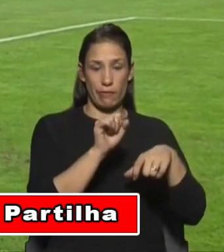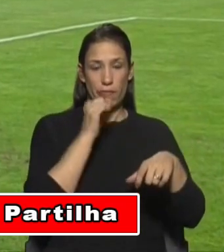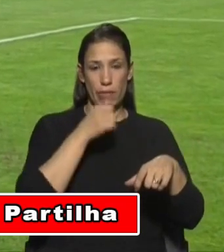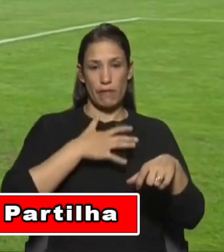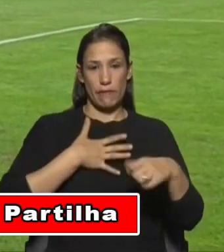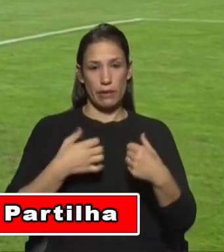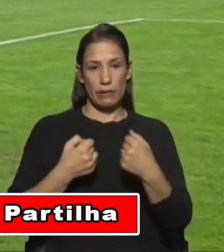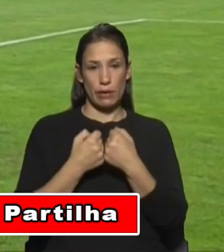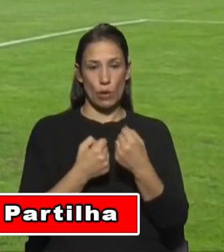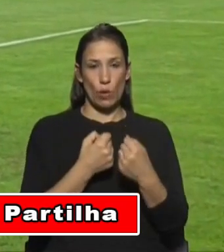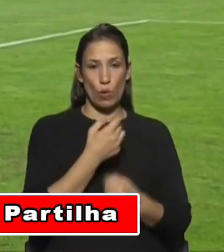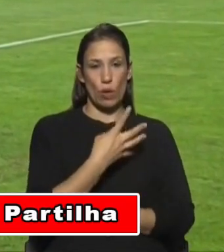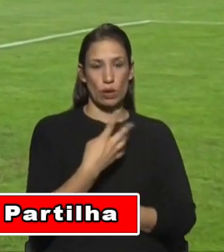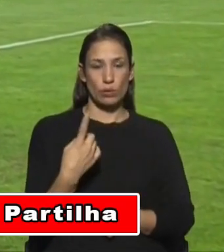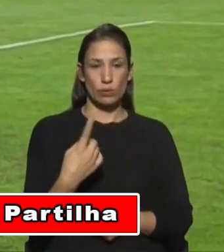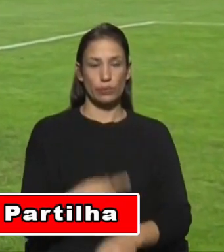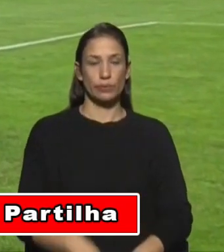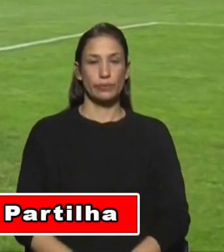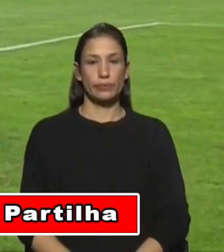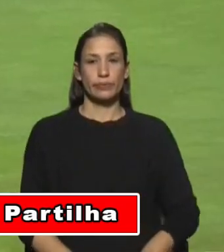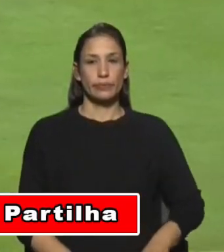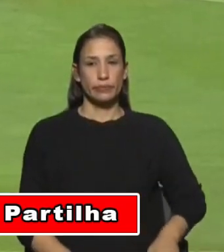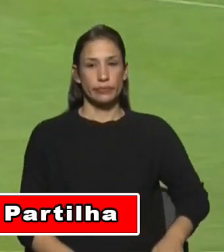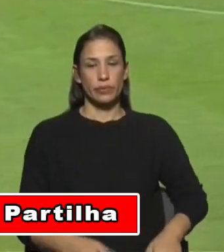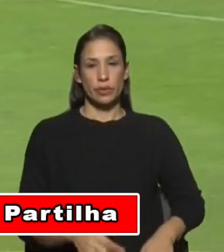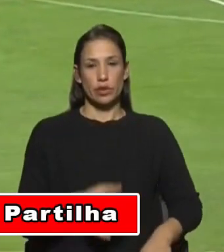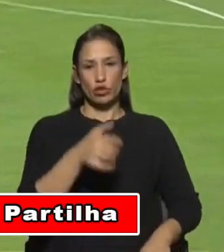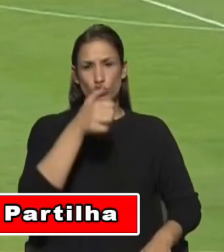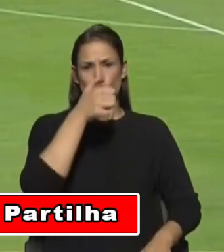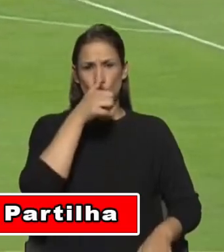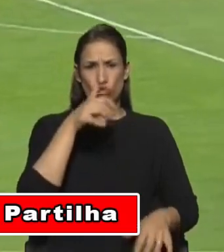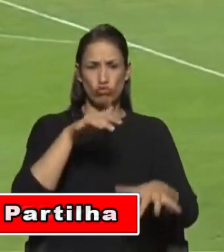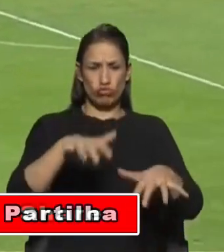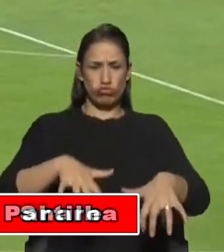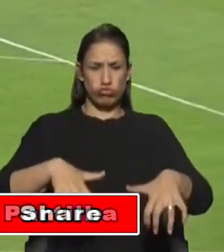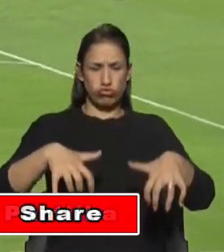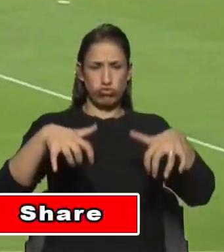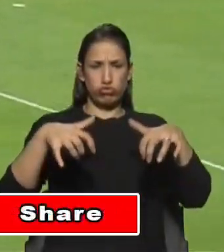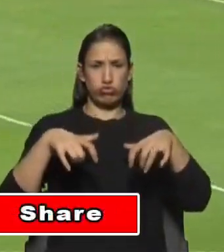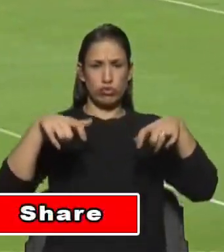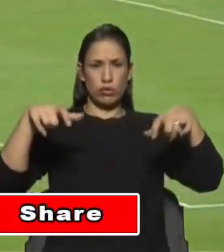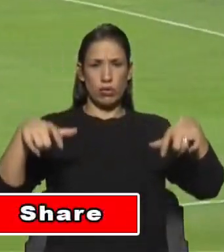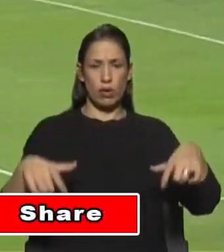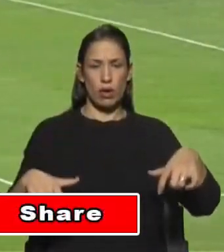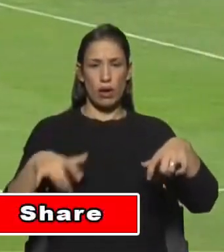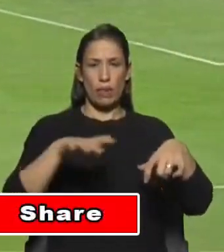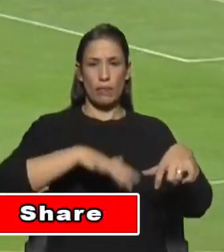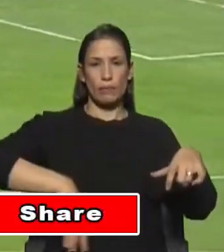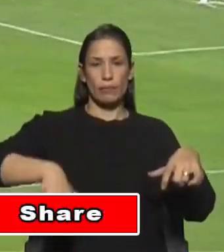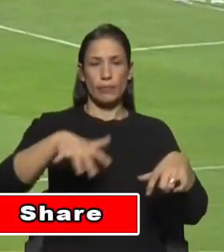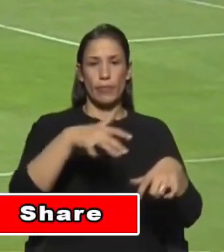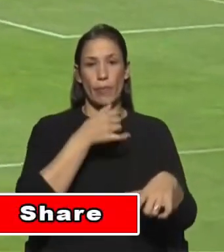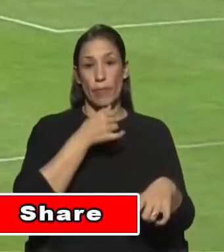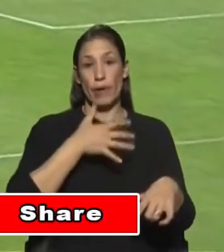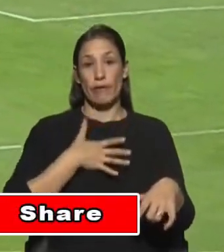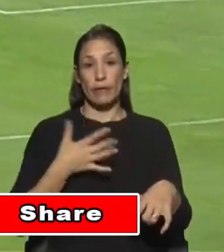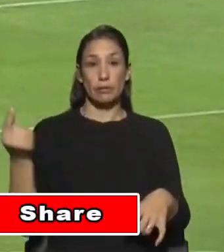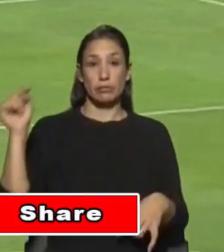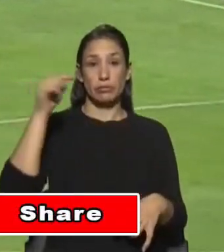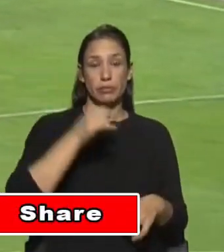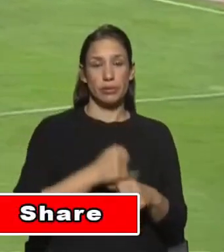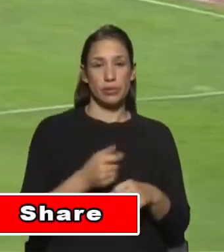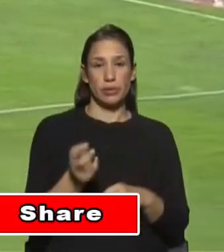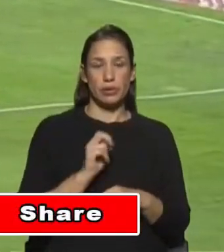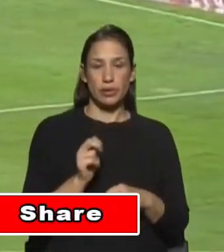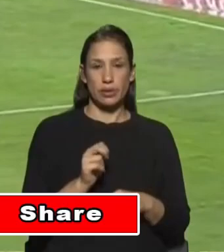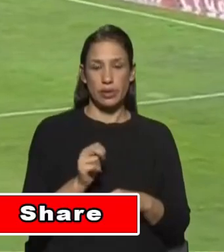Casa cheia num momento histórico no estádio João Paulo II com a visita do Benfica à Ilha Terceira, encarnados que logo aos 2 minutos por Rafa ficaram